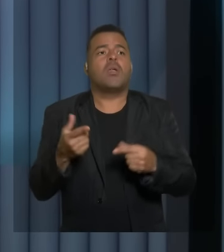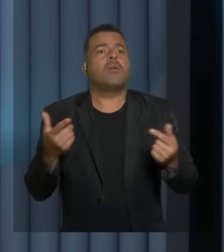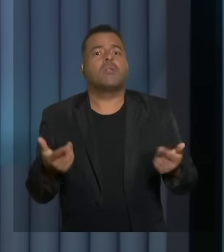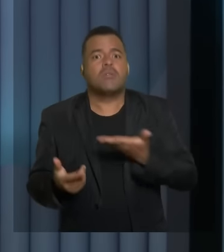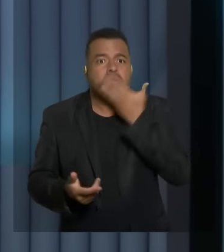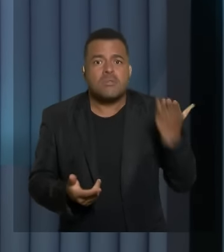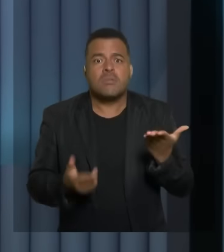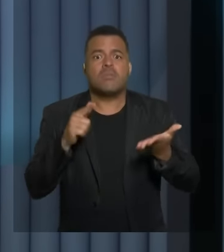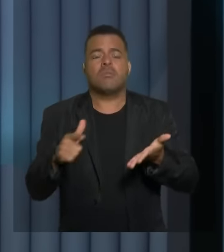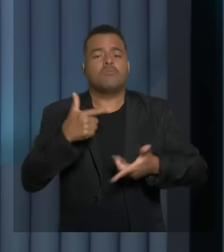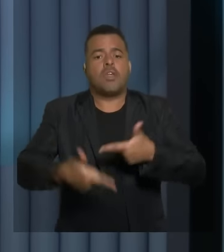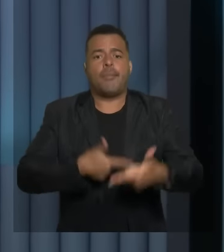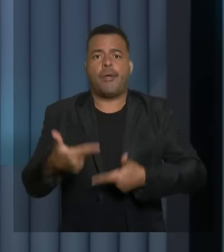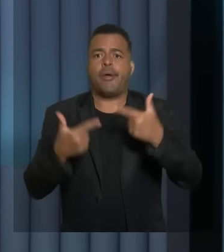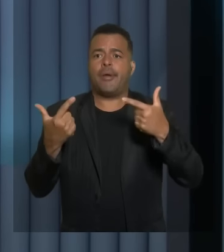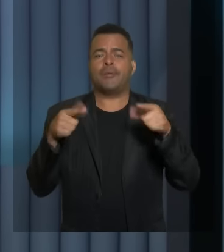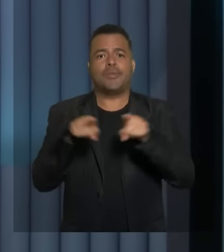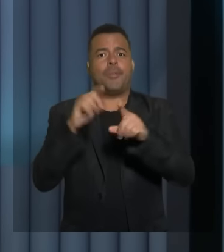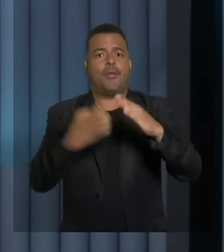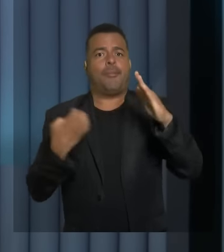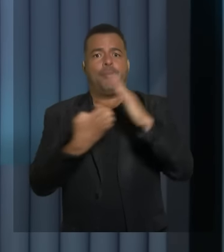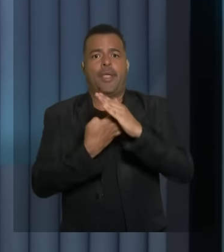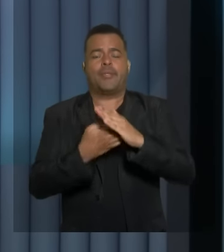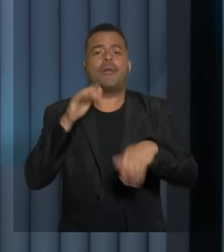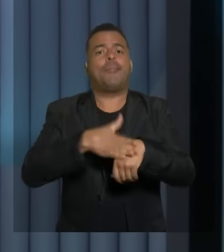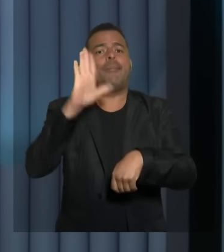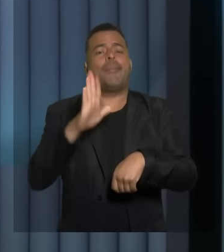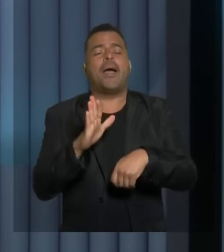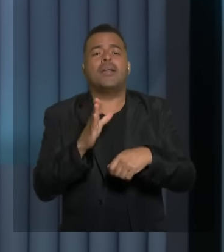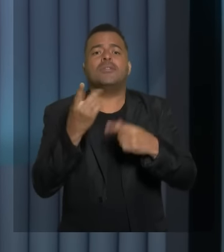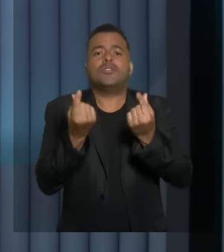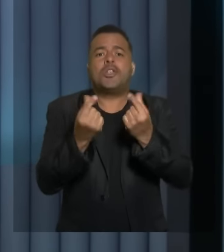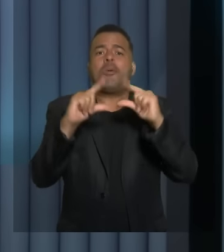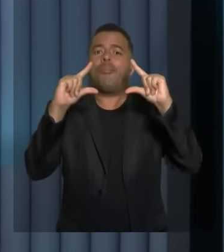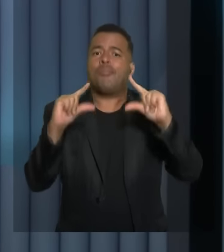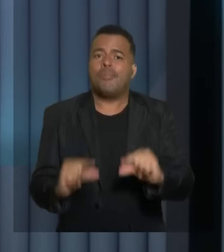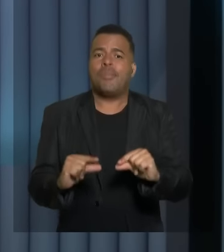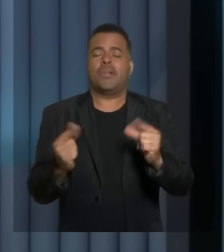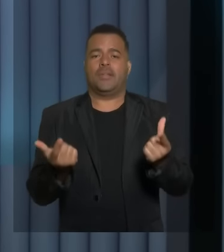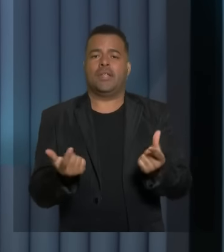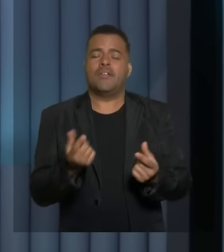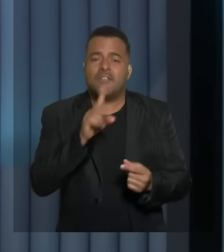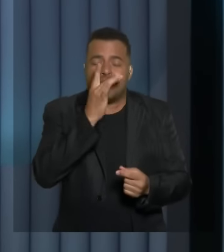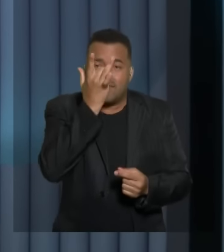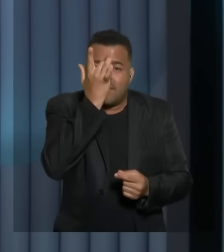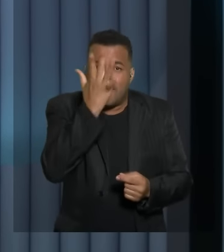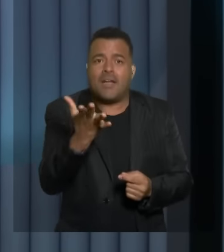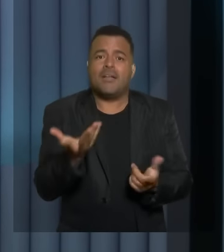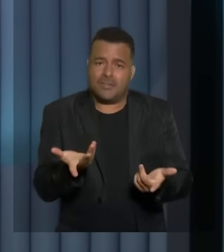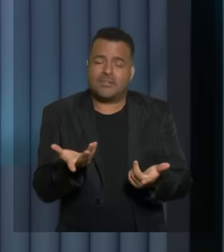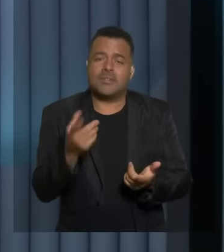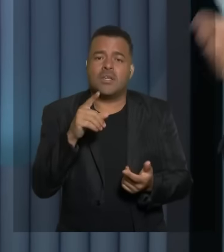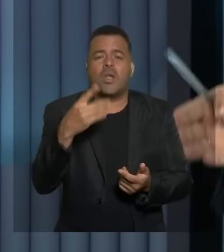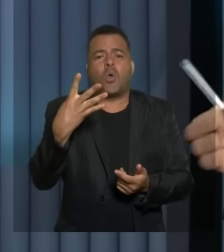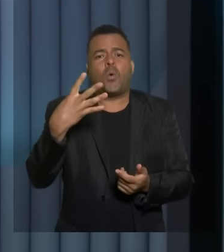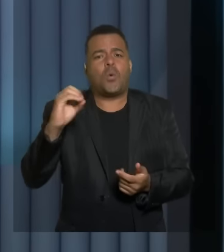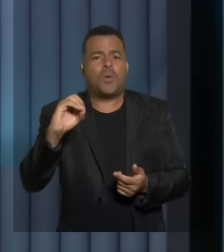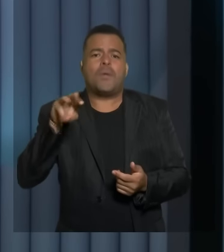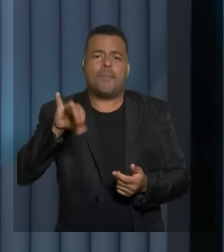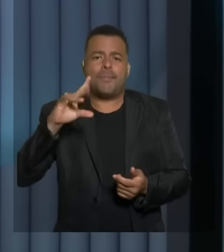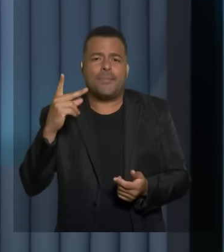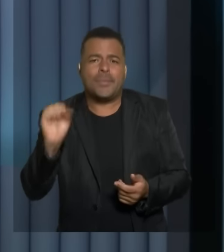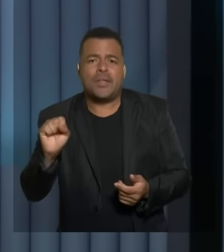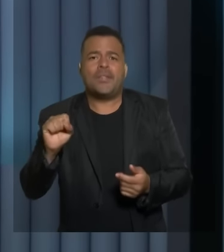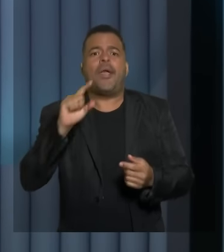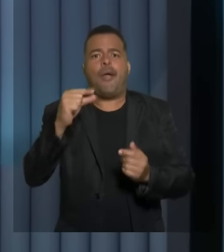serviço, em trazer empresas que operem de forma mais barata. É dessa forma que um valor que poderia ficar em R$ 40 milhões e gasta